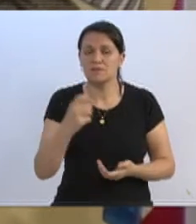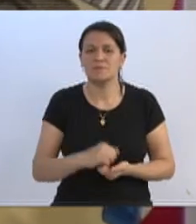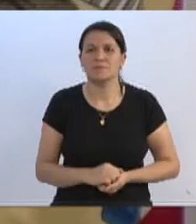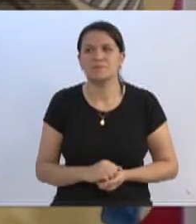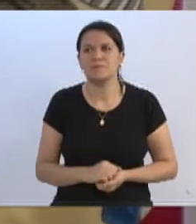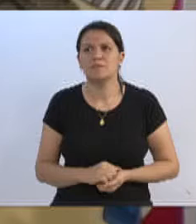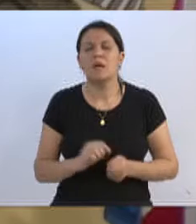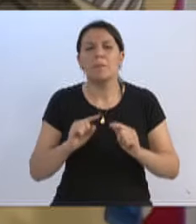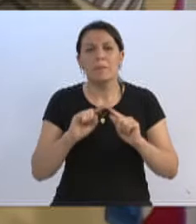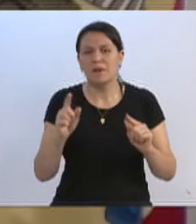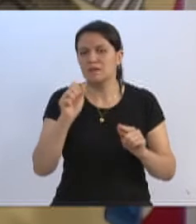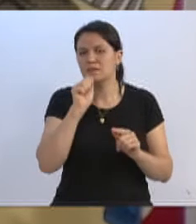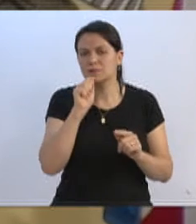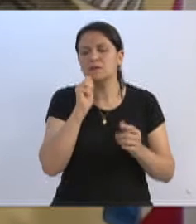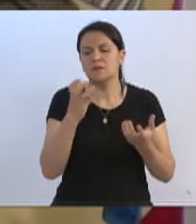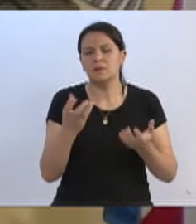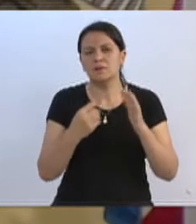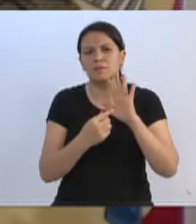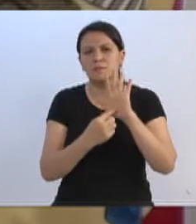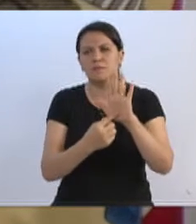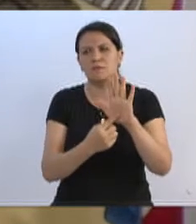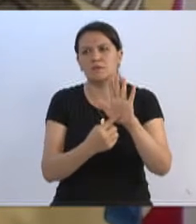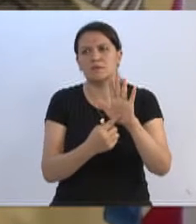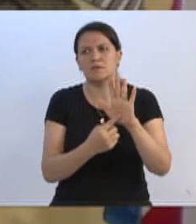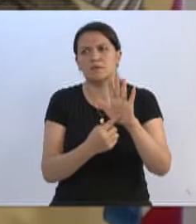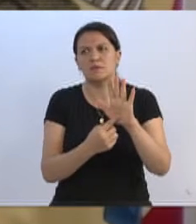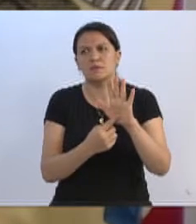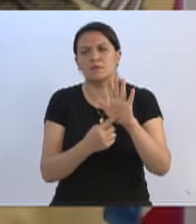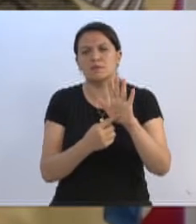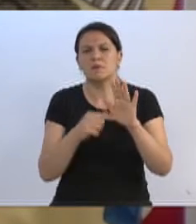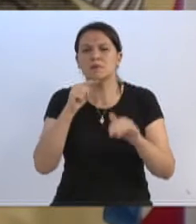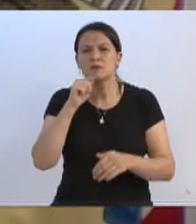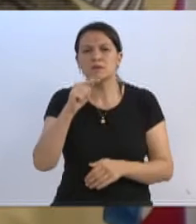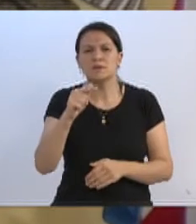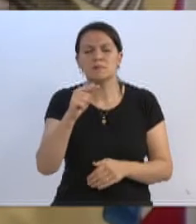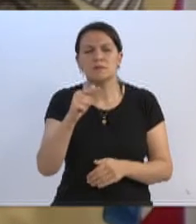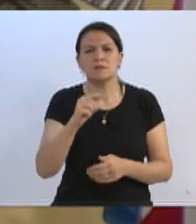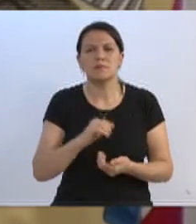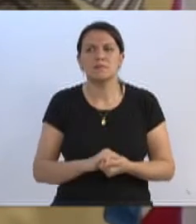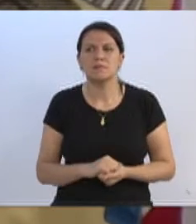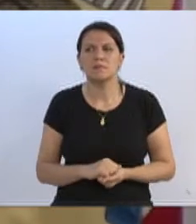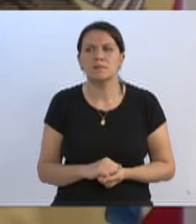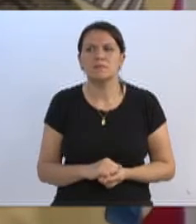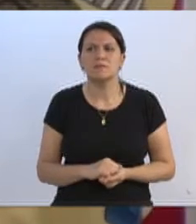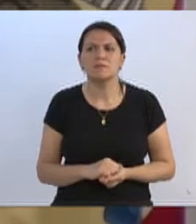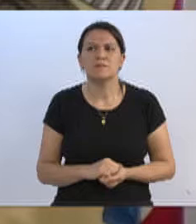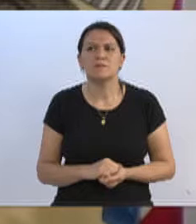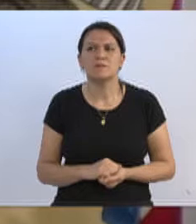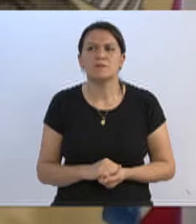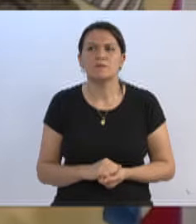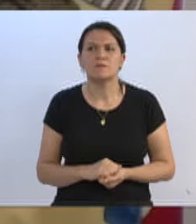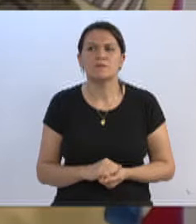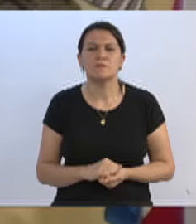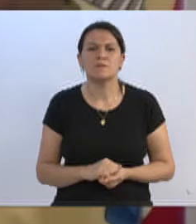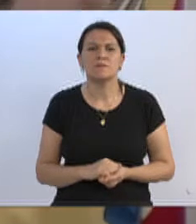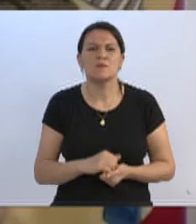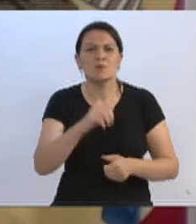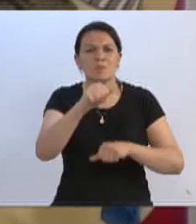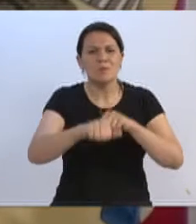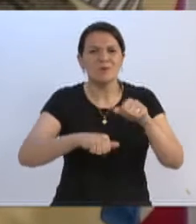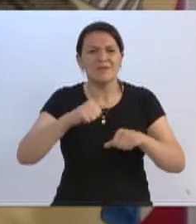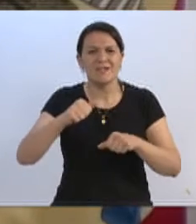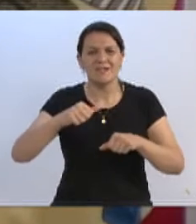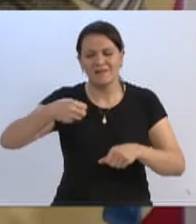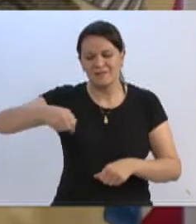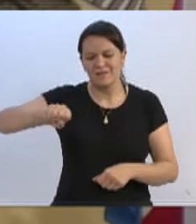Mas ainda queria destacar, está sendo comentado essa semana sobre a possibilidade agora de adoção das sacolas de lixo que vão ser